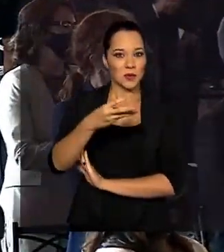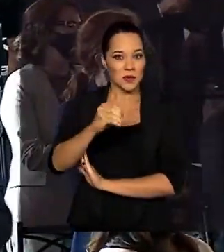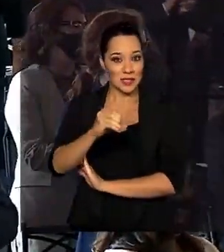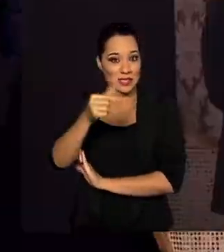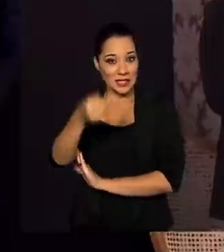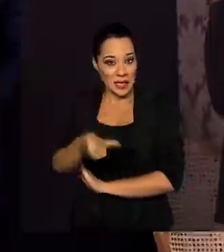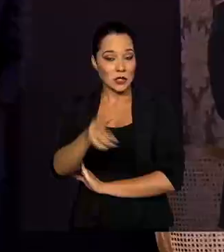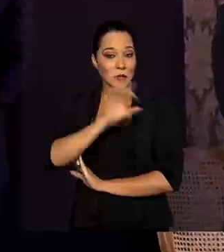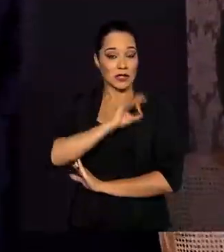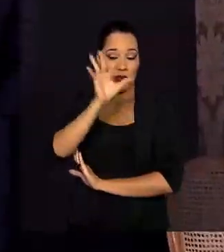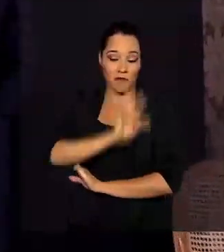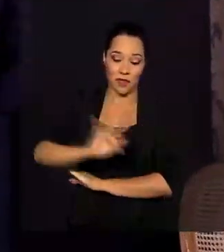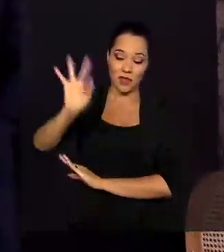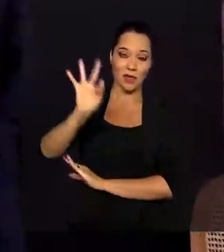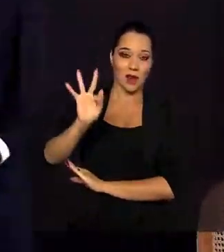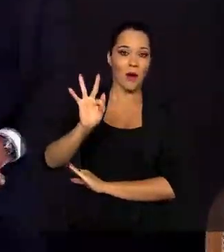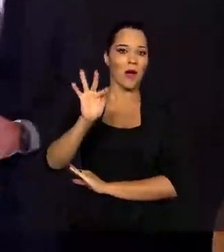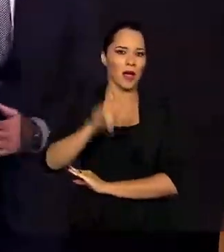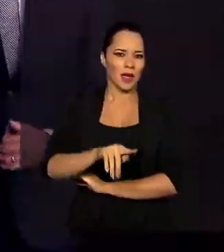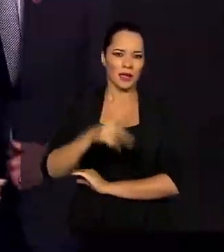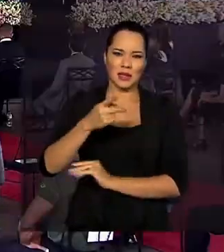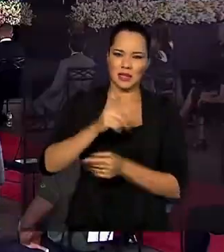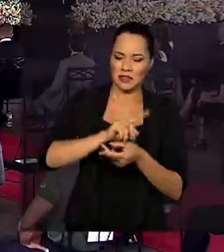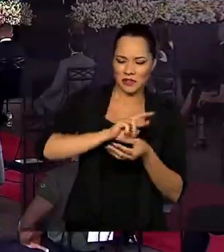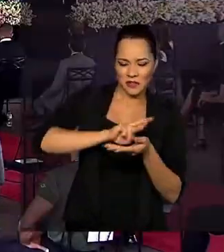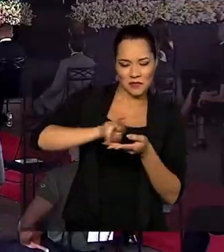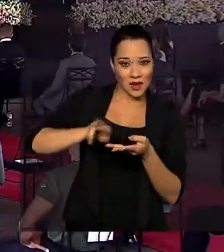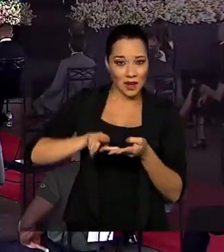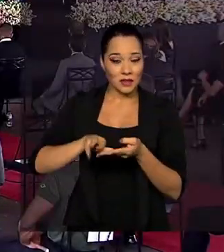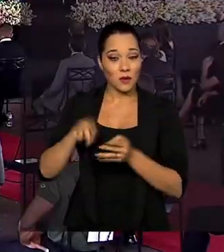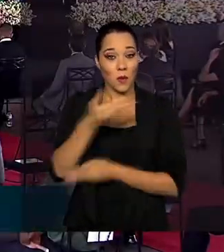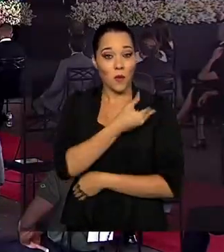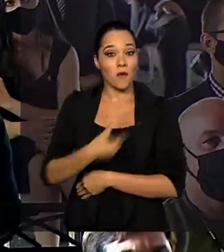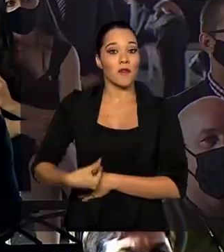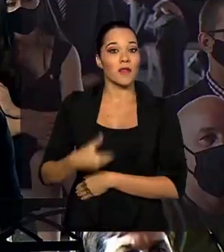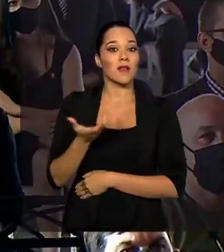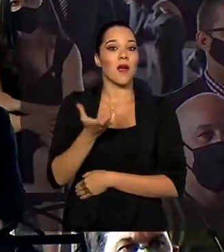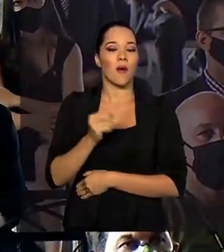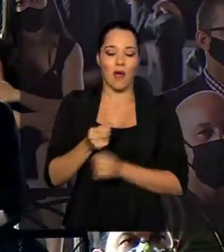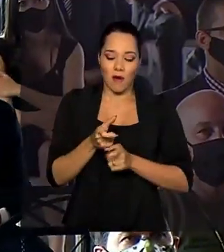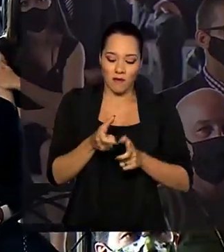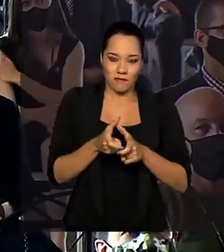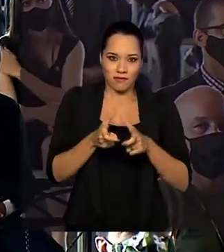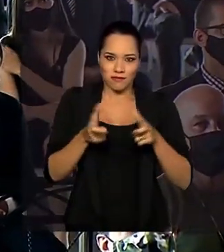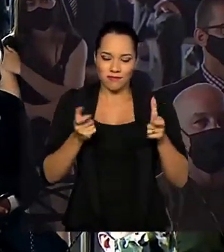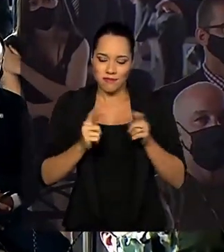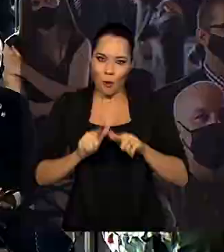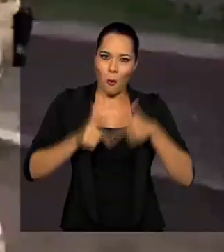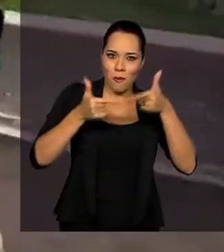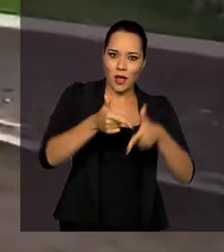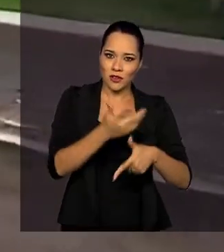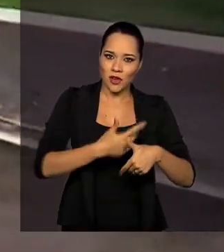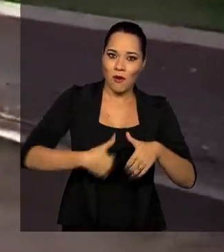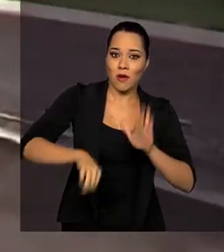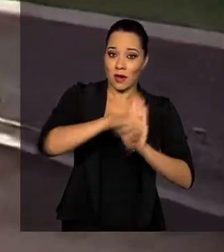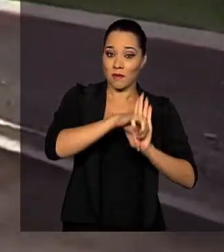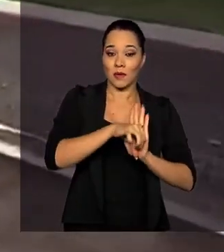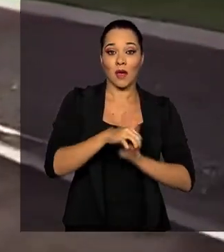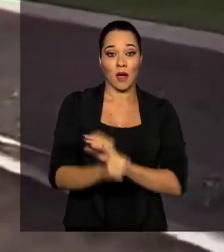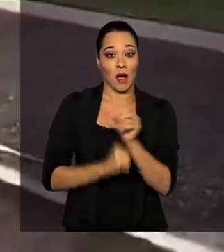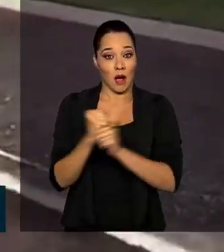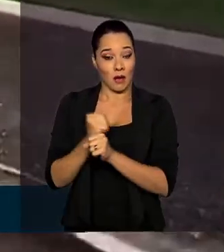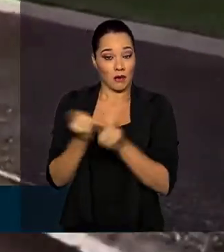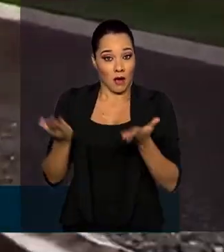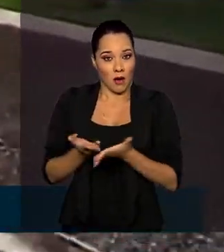entre agentes, escrivães e papiloscopistas, o governo quer ampliar o combate à criminalidade. Este ano,